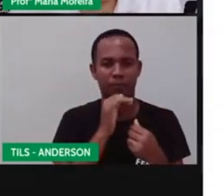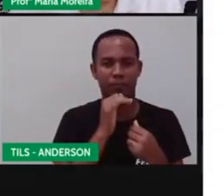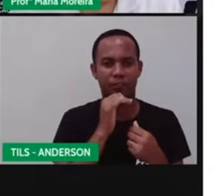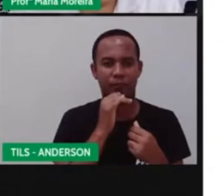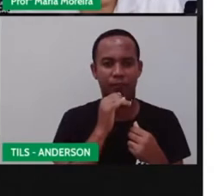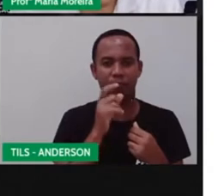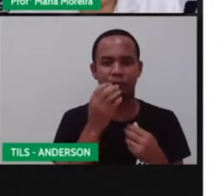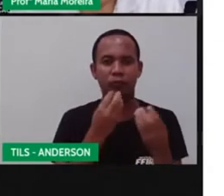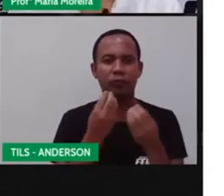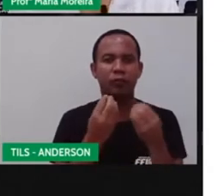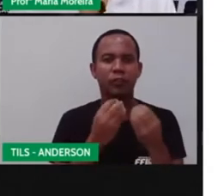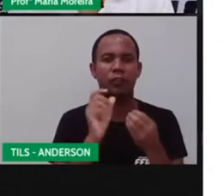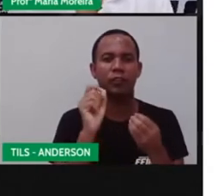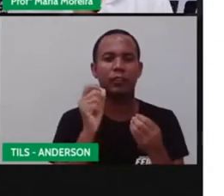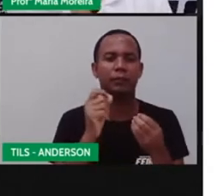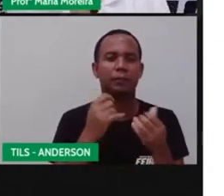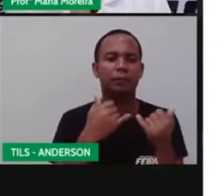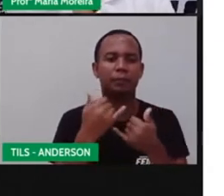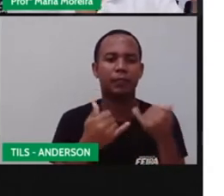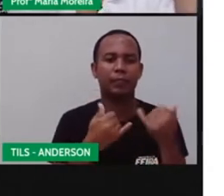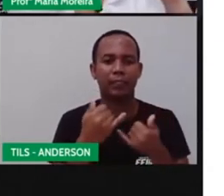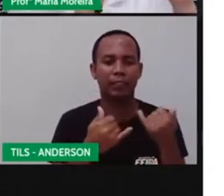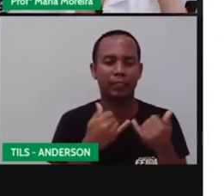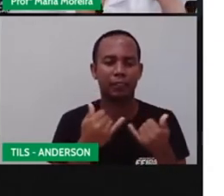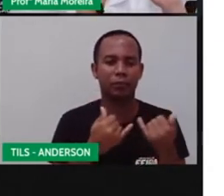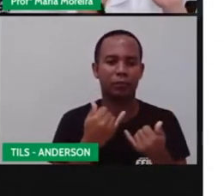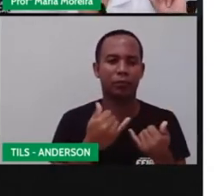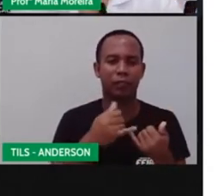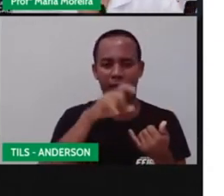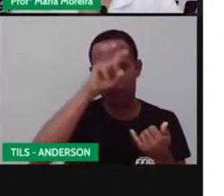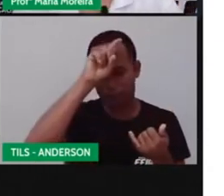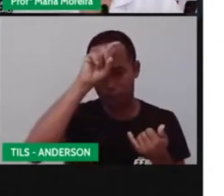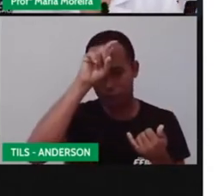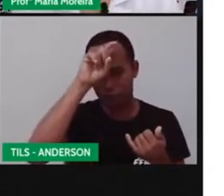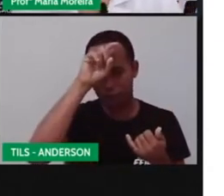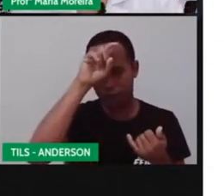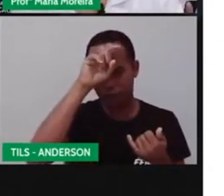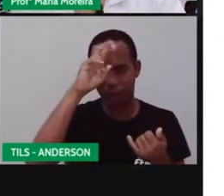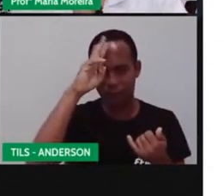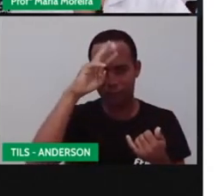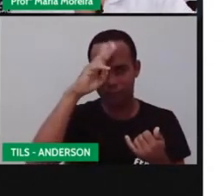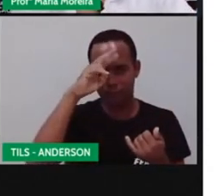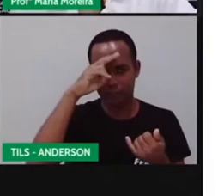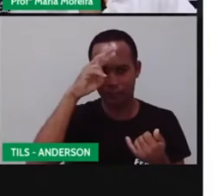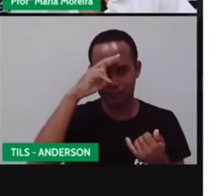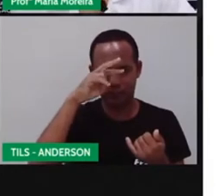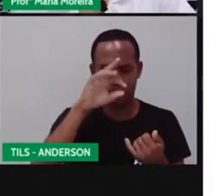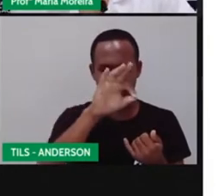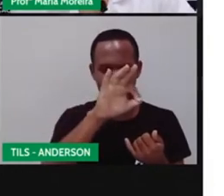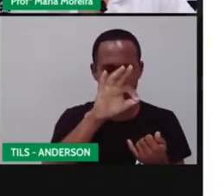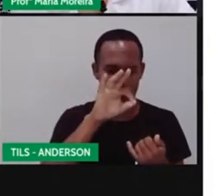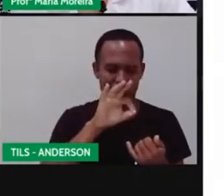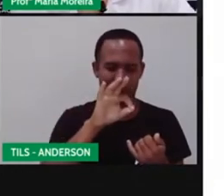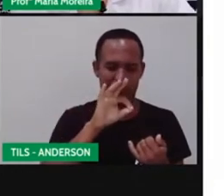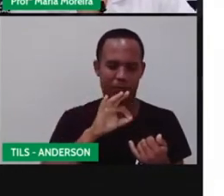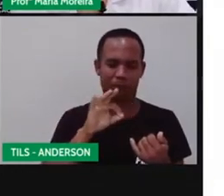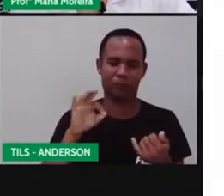da velha. Aquele jogo da velha. Lembra que a Pro também falou na semana passada sobre um joguinho, né? De